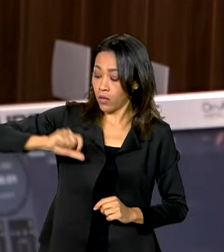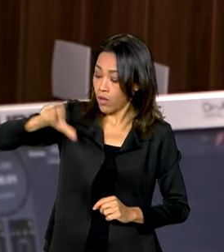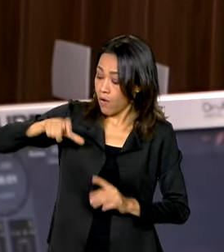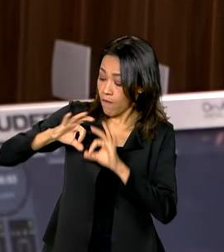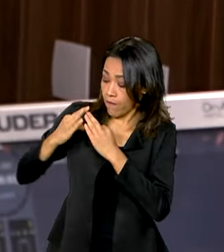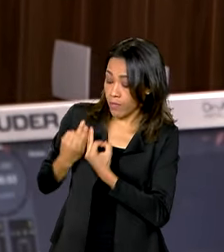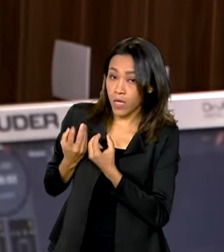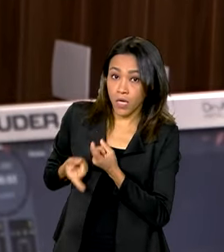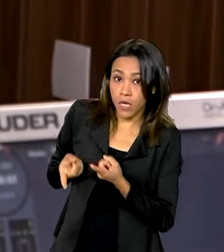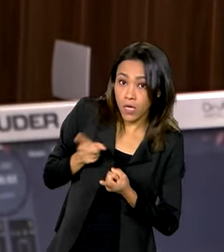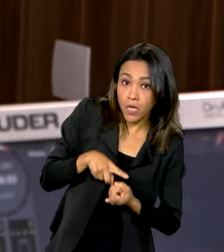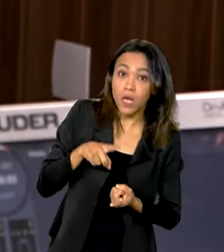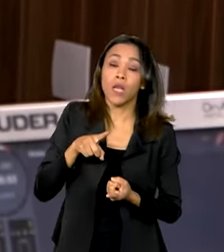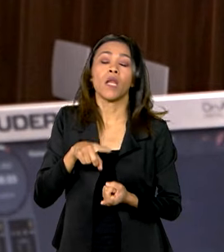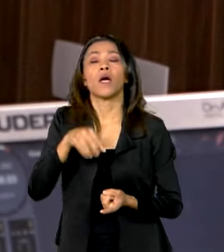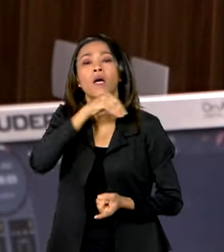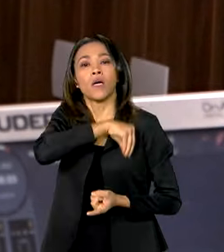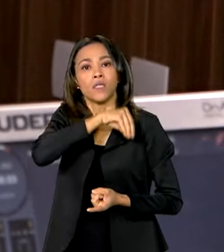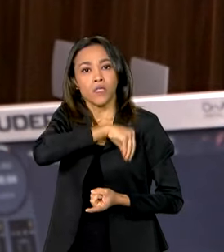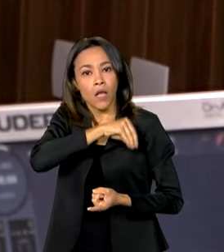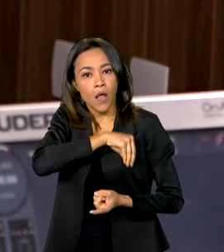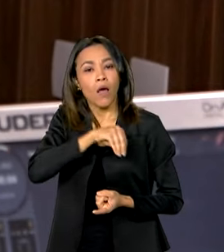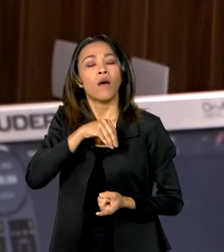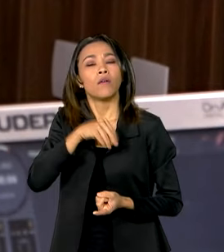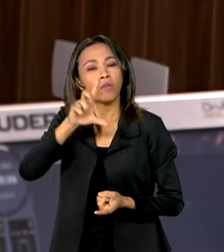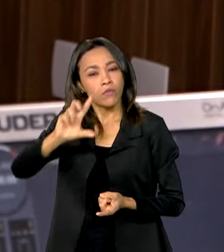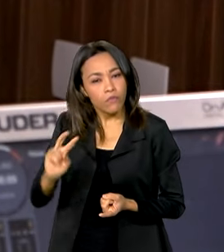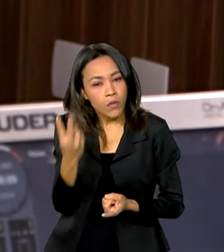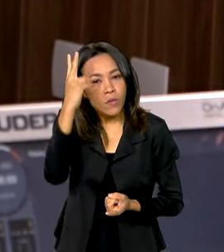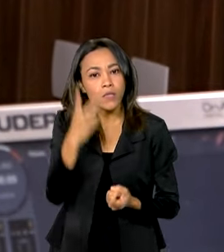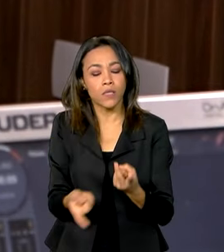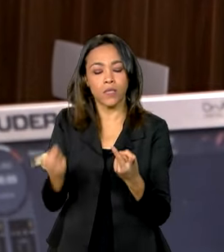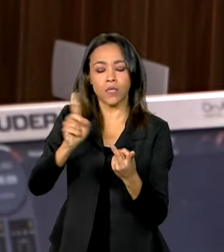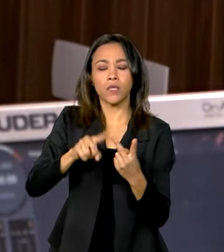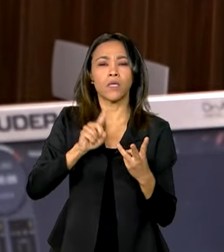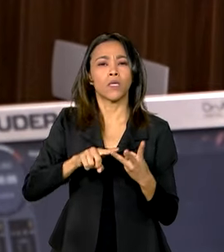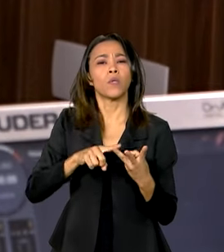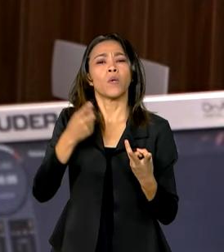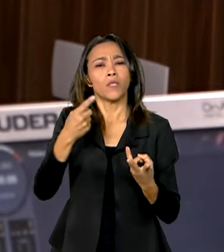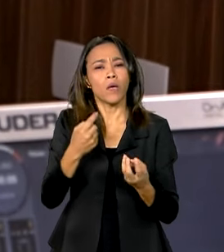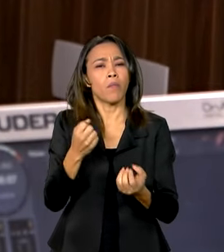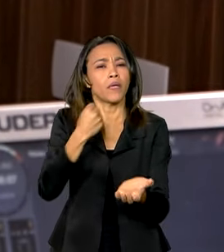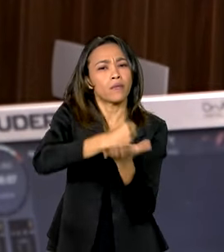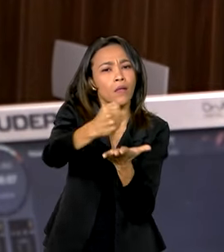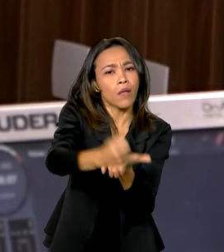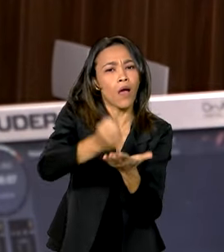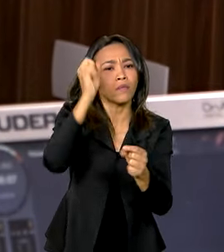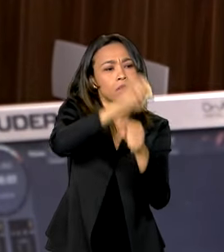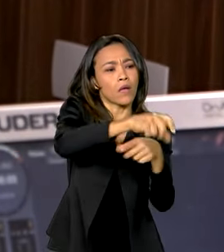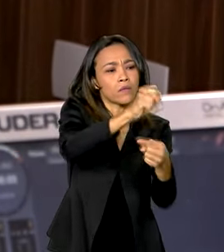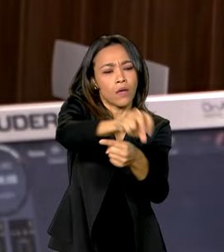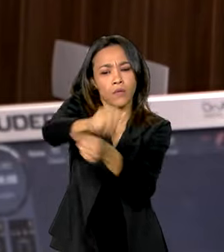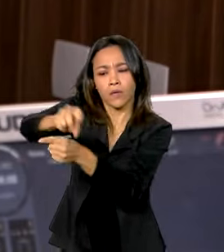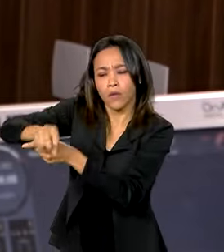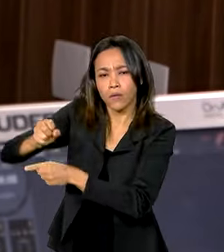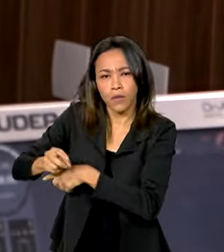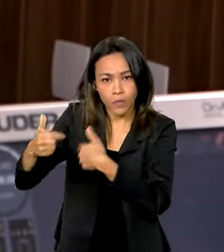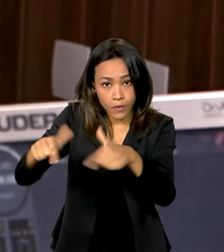através da política de salário mínimo, através da política de empregos formais, e evidentemente